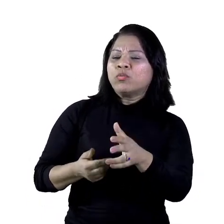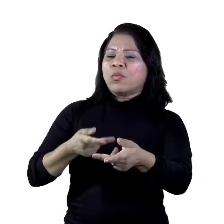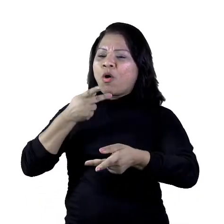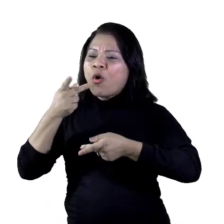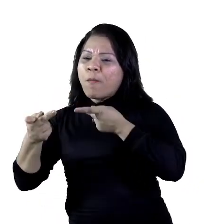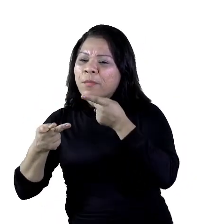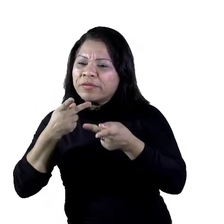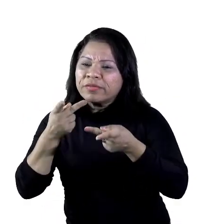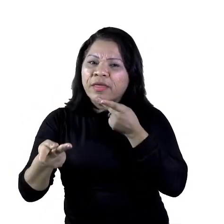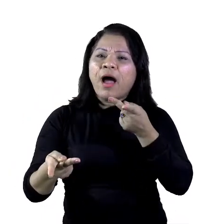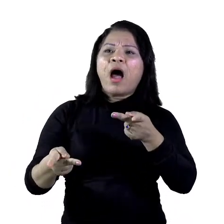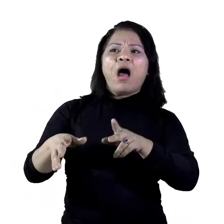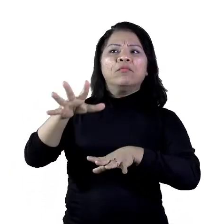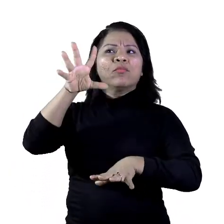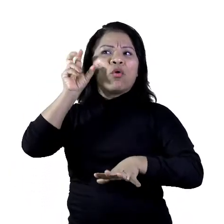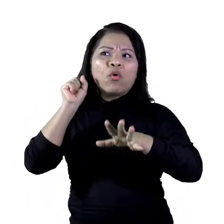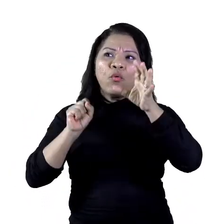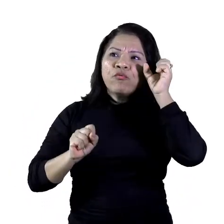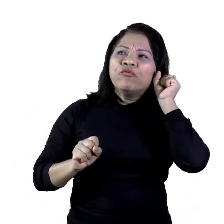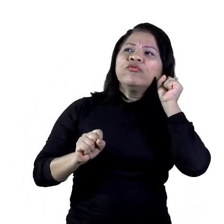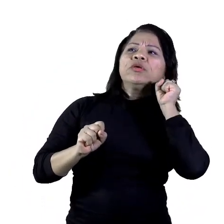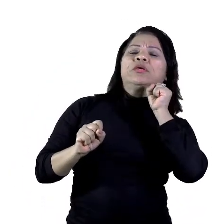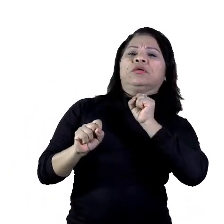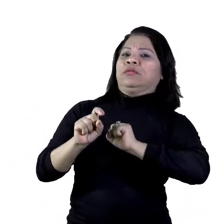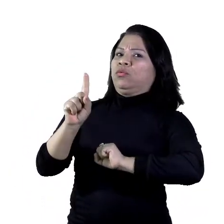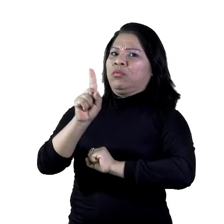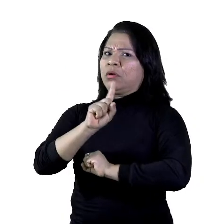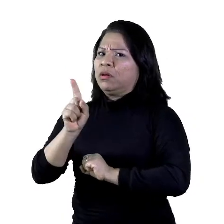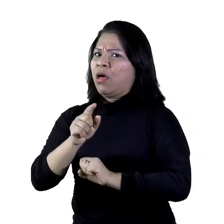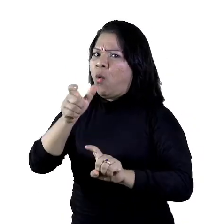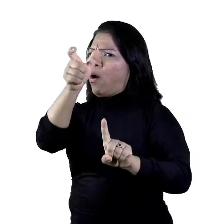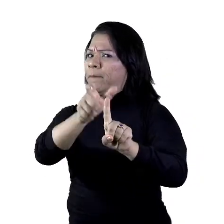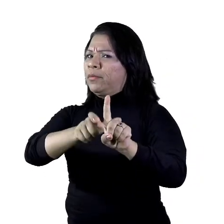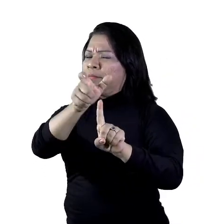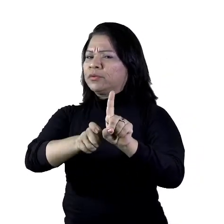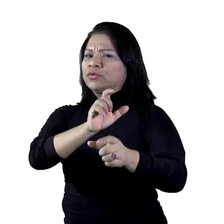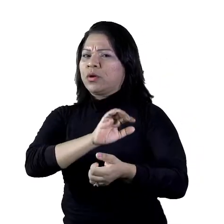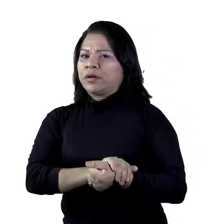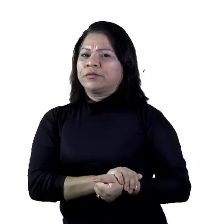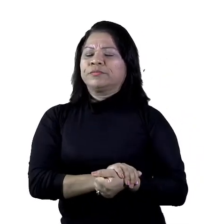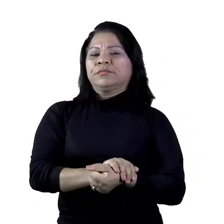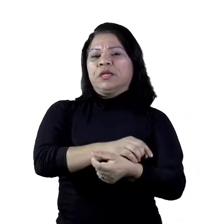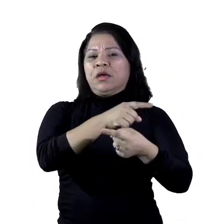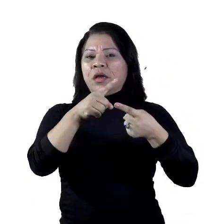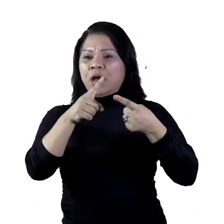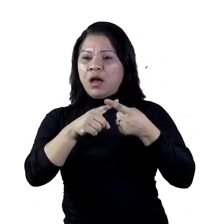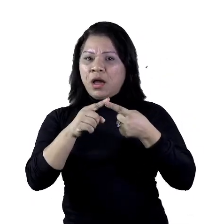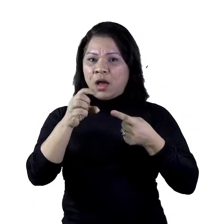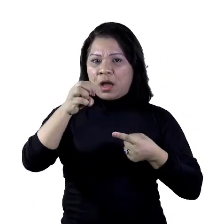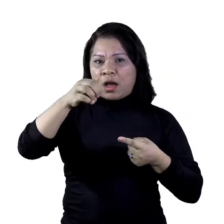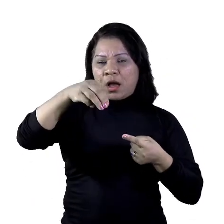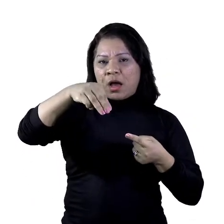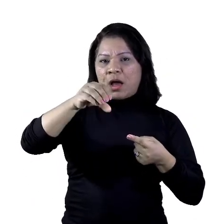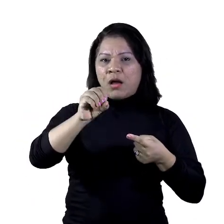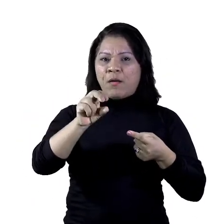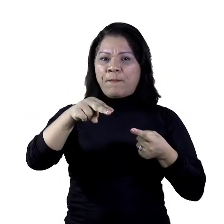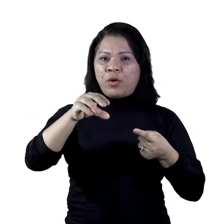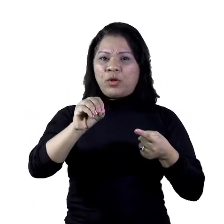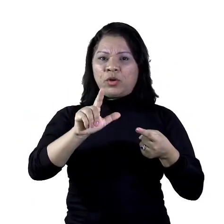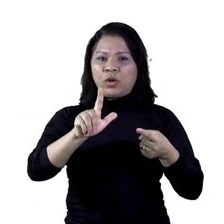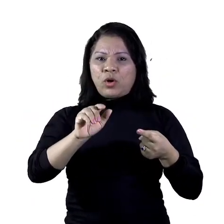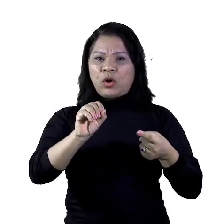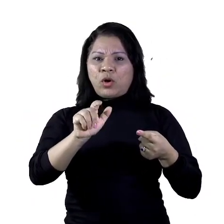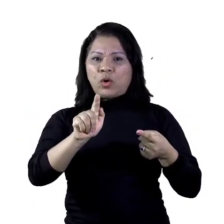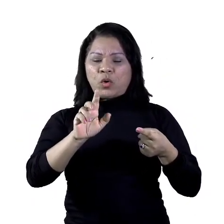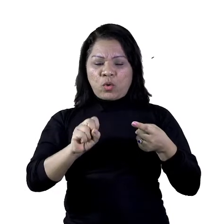Então nós temos esses três tipos de texto dramático. O monólogo, o diálogo e o apartes.